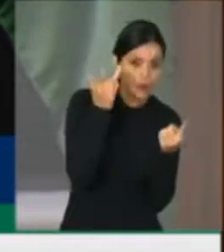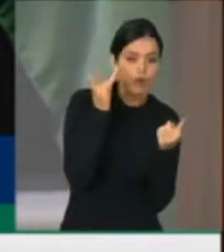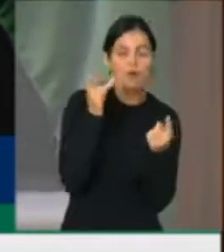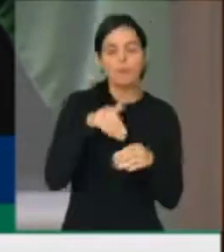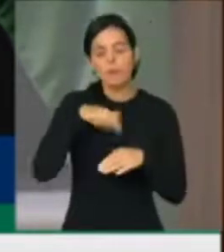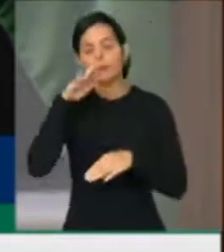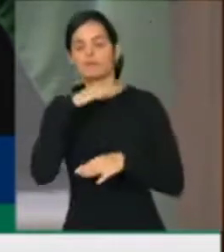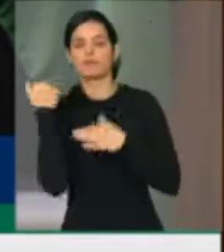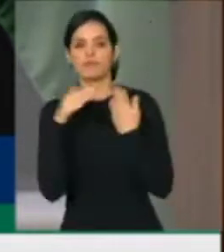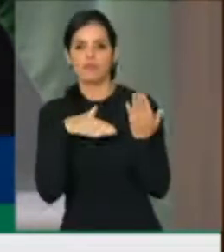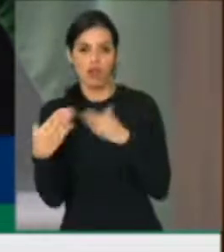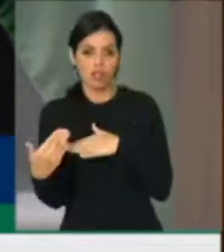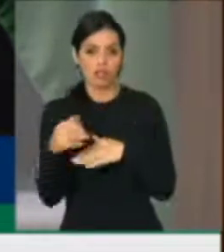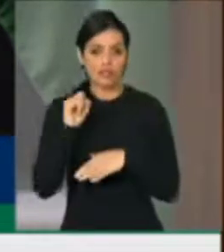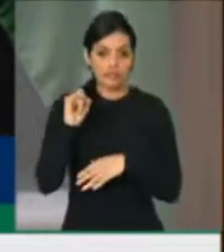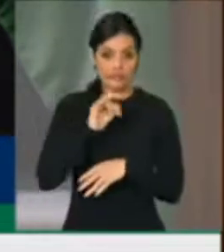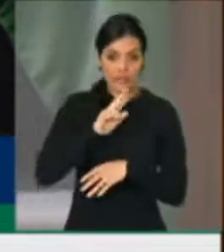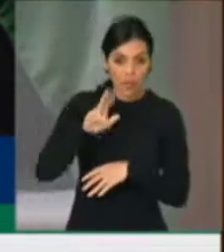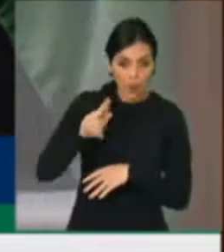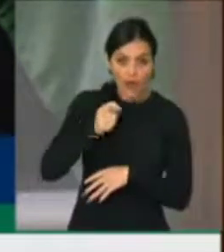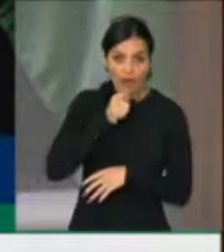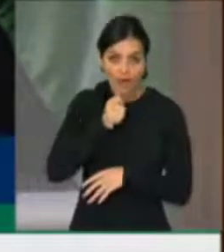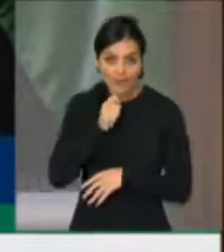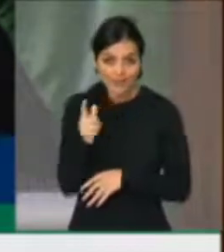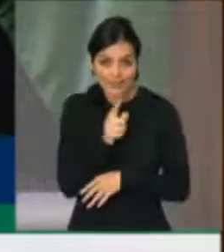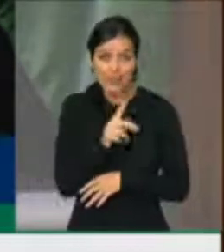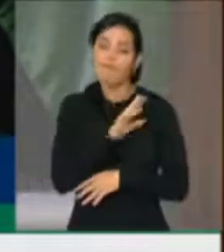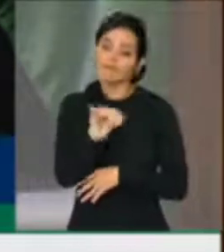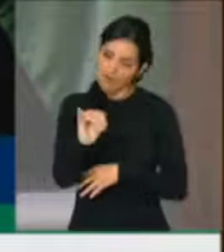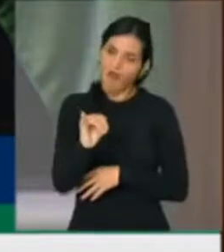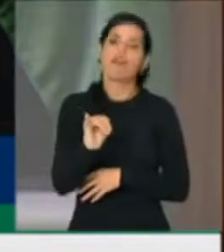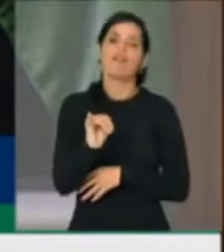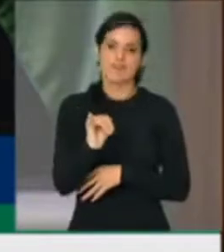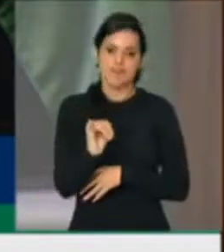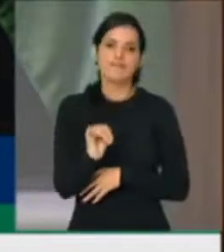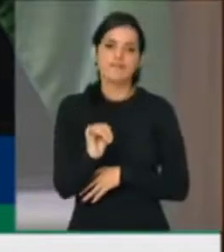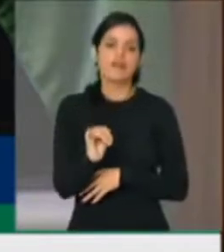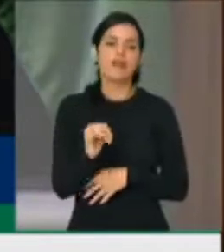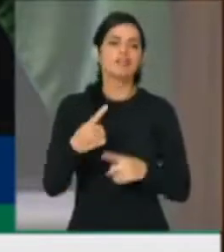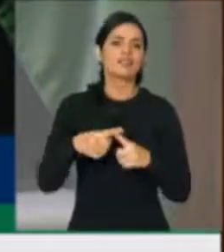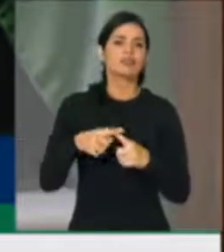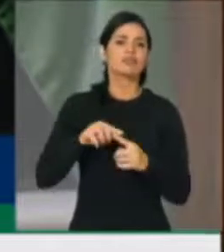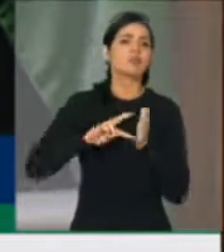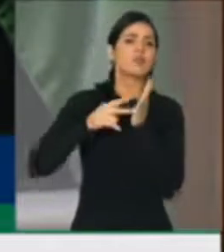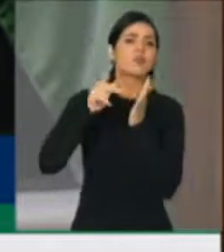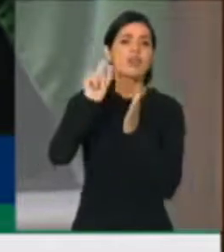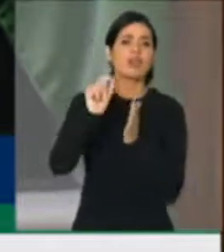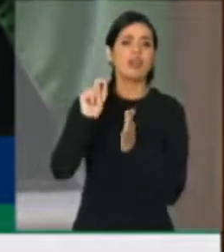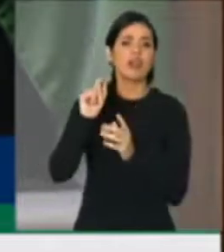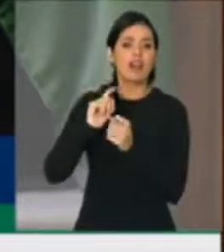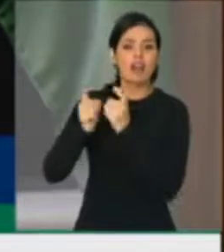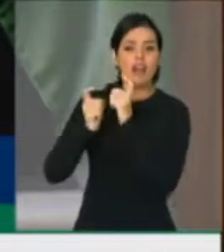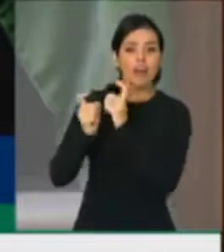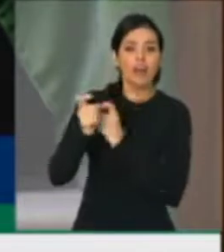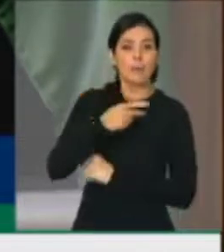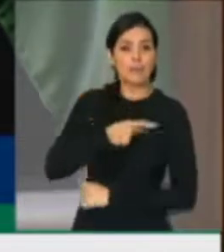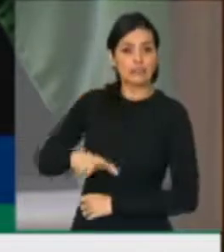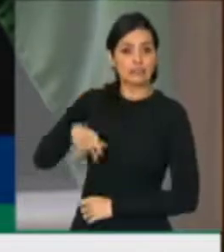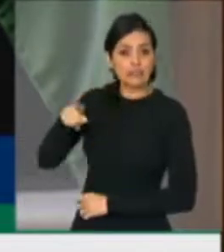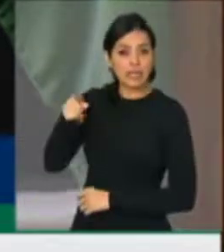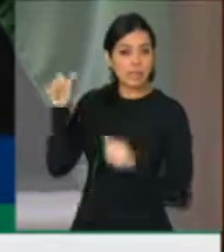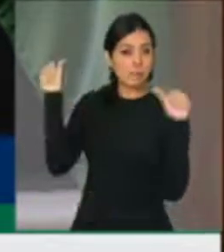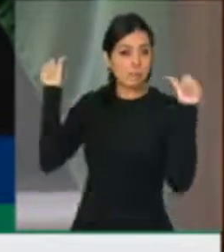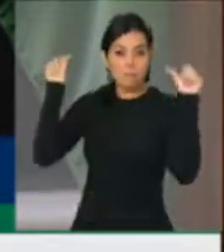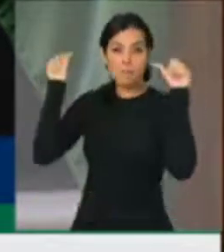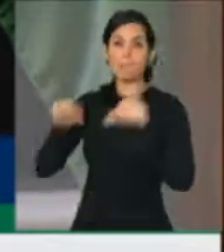mortes por mil habitantes. O que significa uma péssima gestão. Uma gestão criminosa. Uma